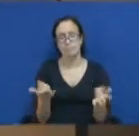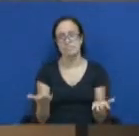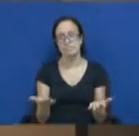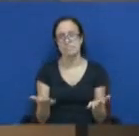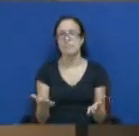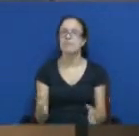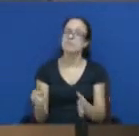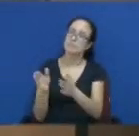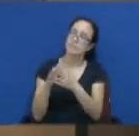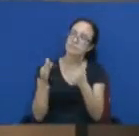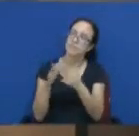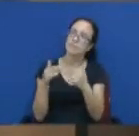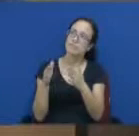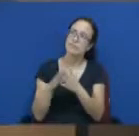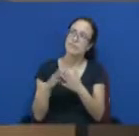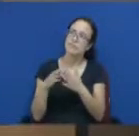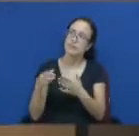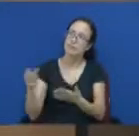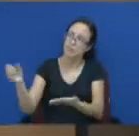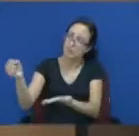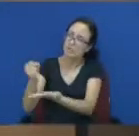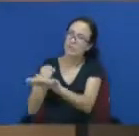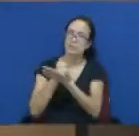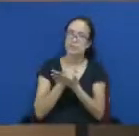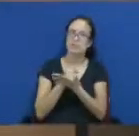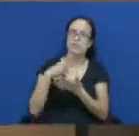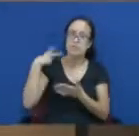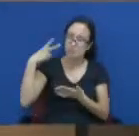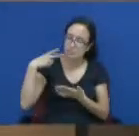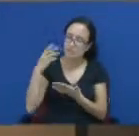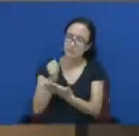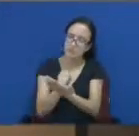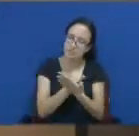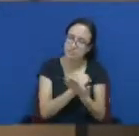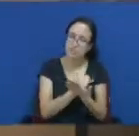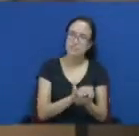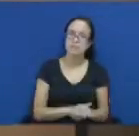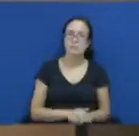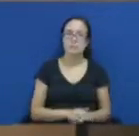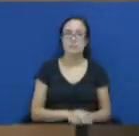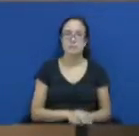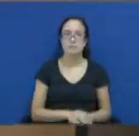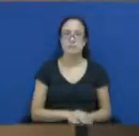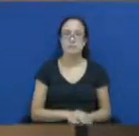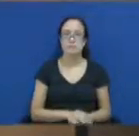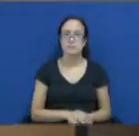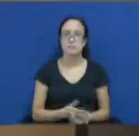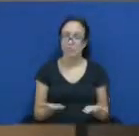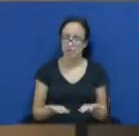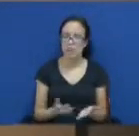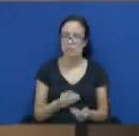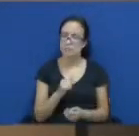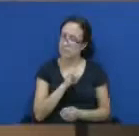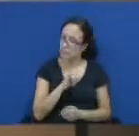intervenção e a colaboração dos senhores vereadores. É o que temos para o momento.